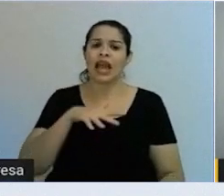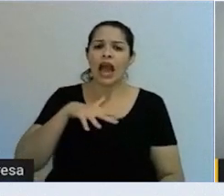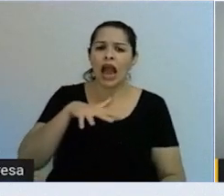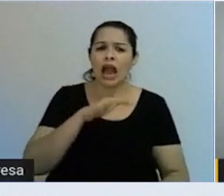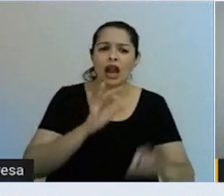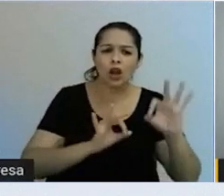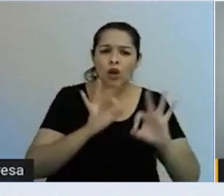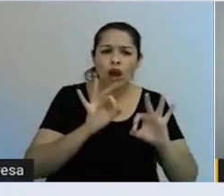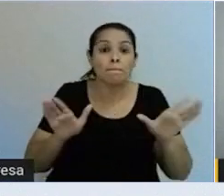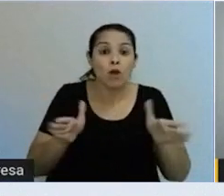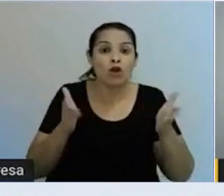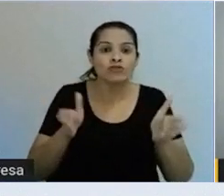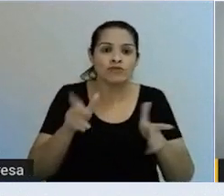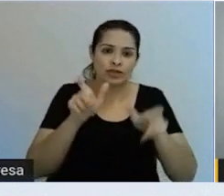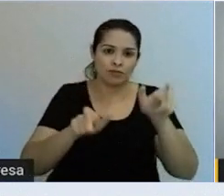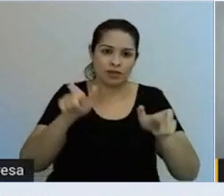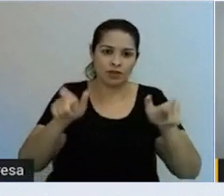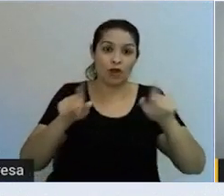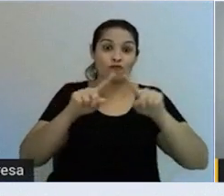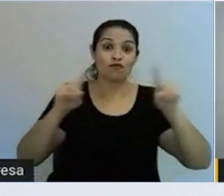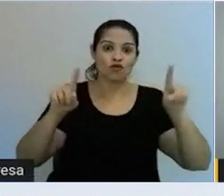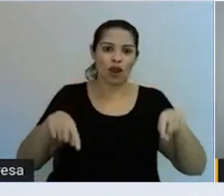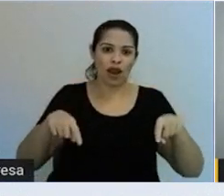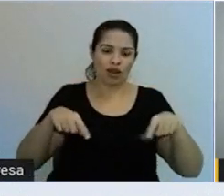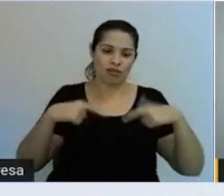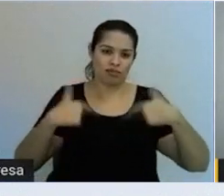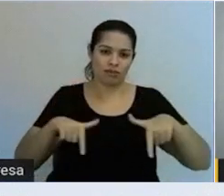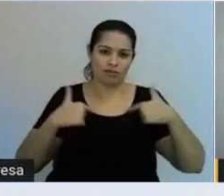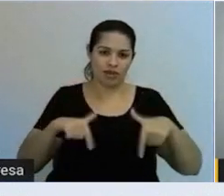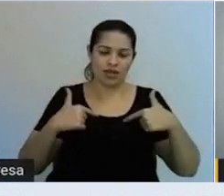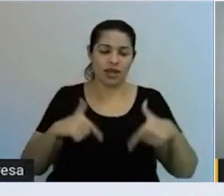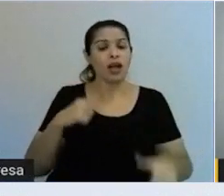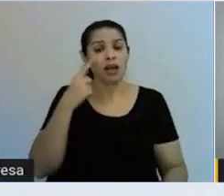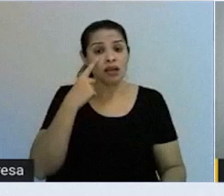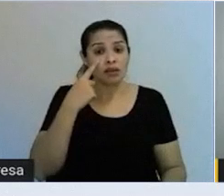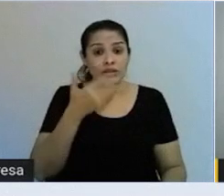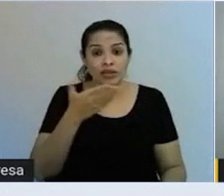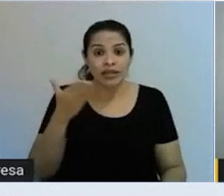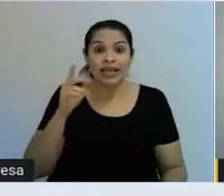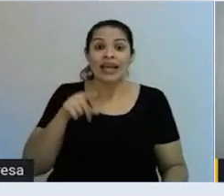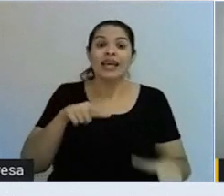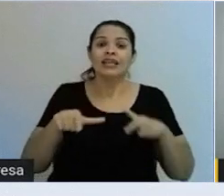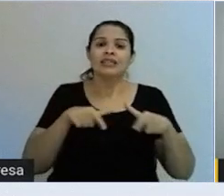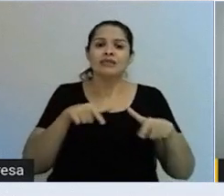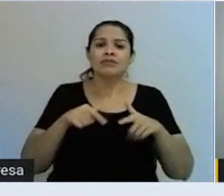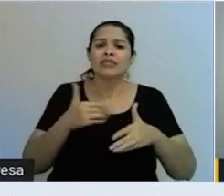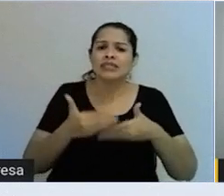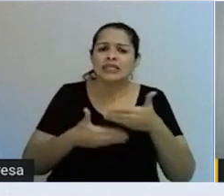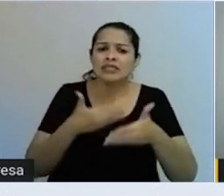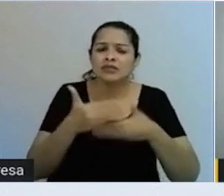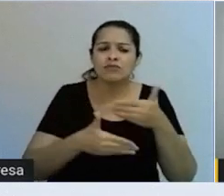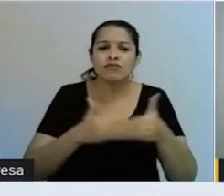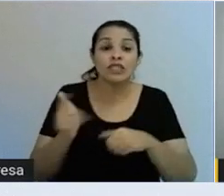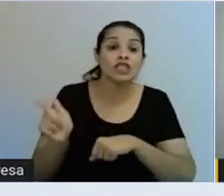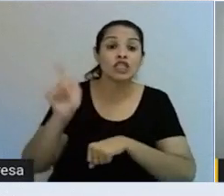esses itens que eu destaquei aqui, que basicamente é trabalhar no desenvolvimento dos pilares gerenciais,